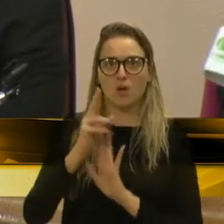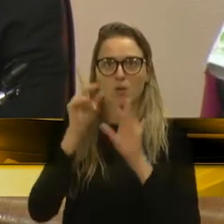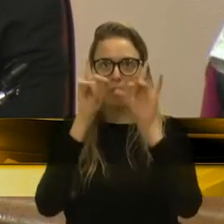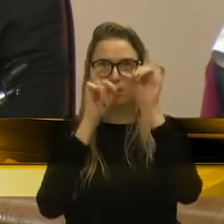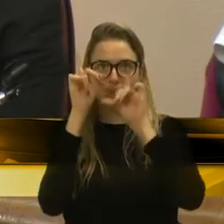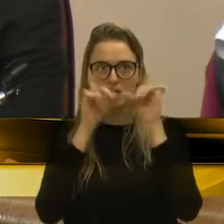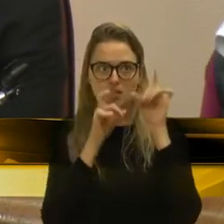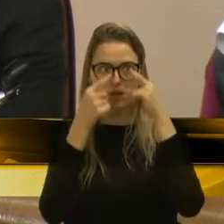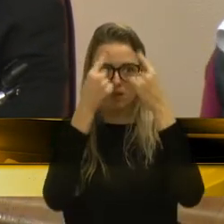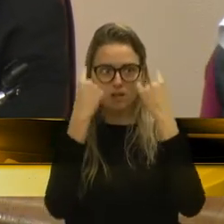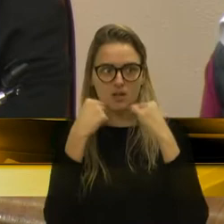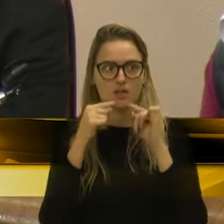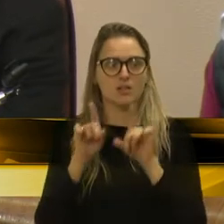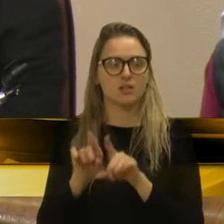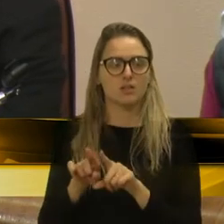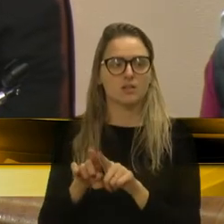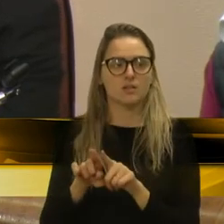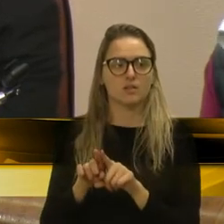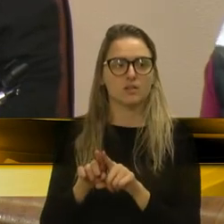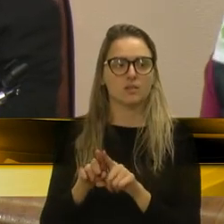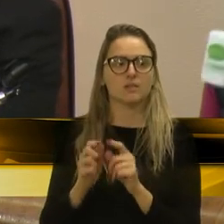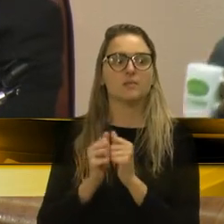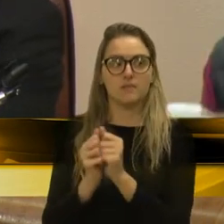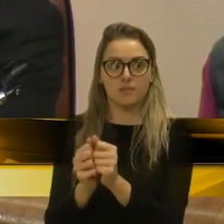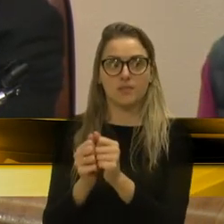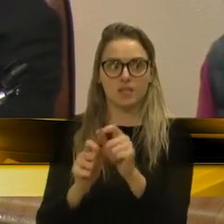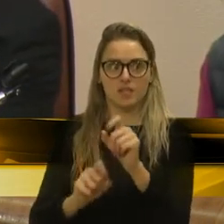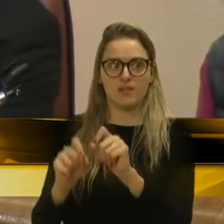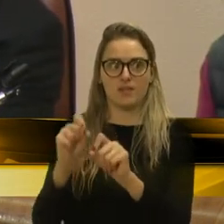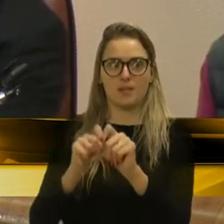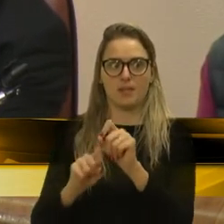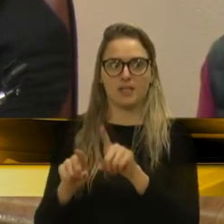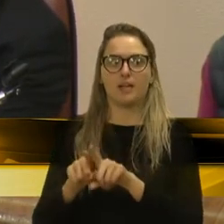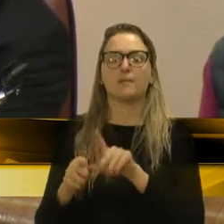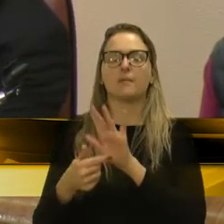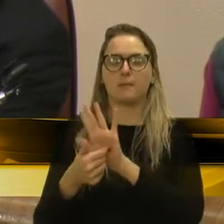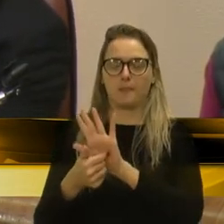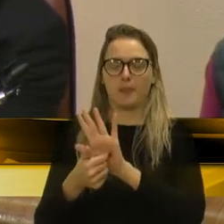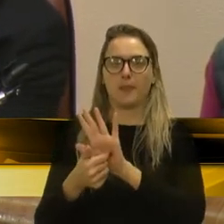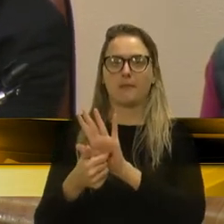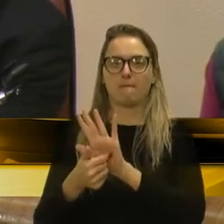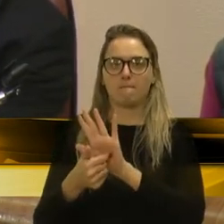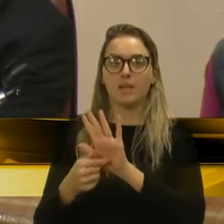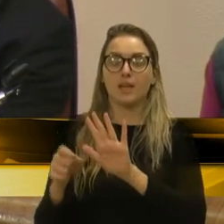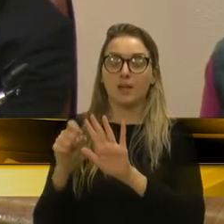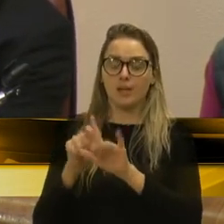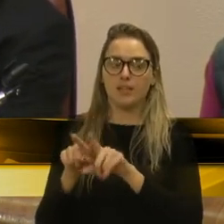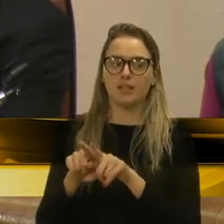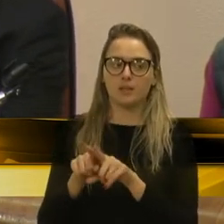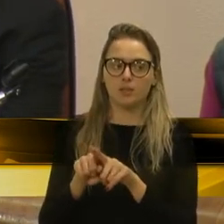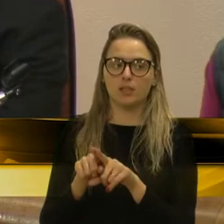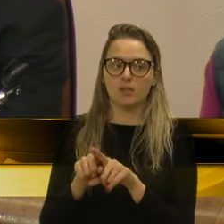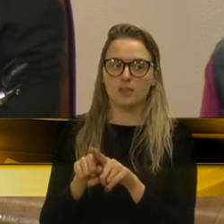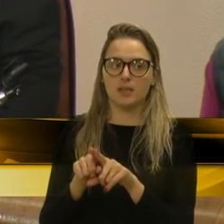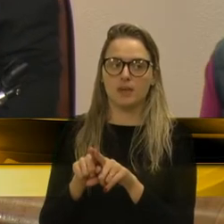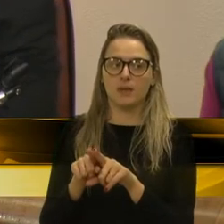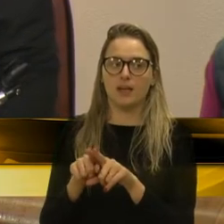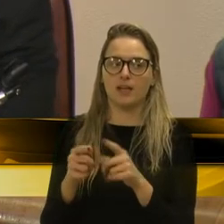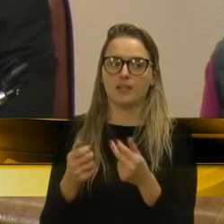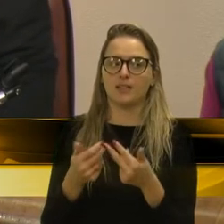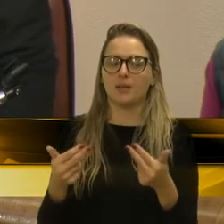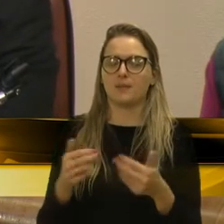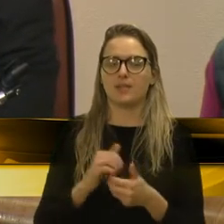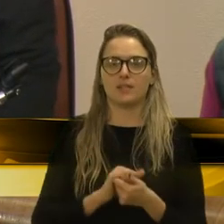é a prova de que realmente, revestidos de cargo público, não há respeito com os vereadores. Não precisa dizer, olha, vou resolver ou não vou resolver, pelo menos